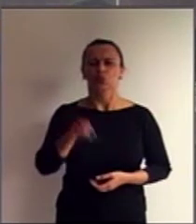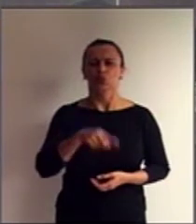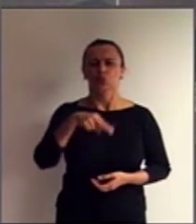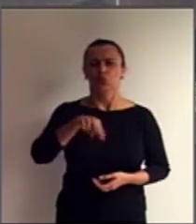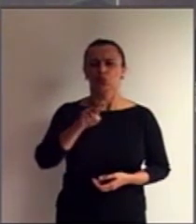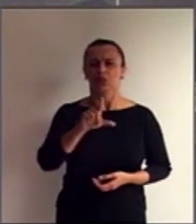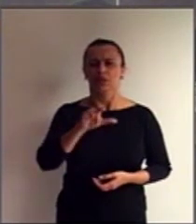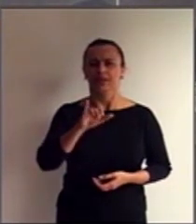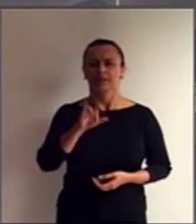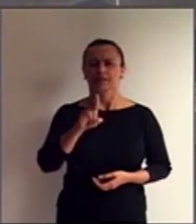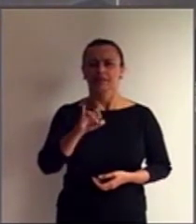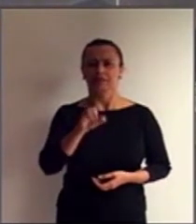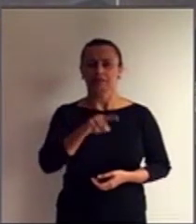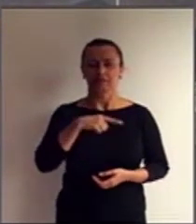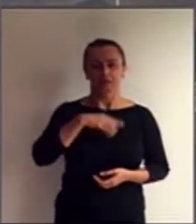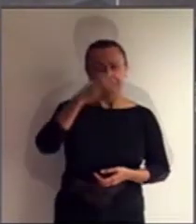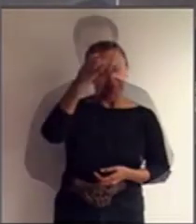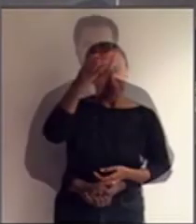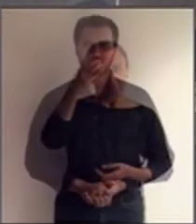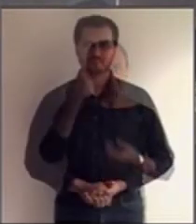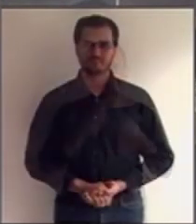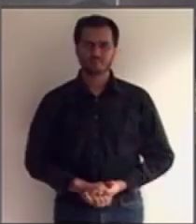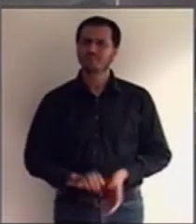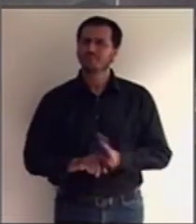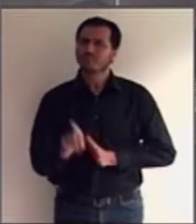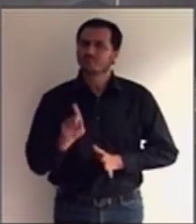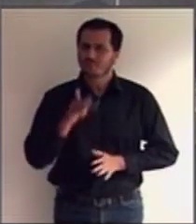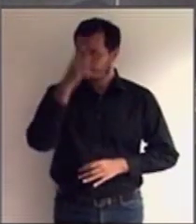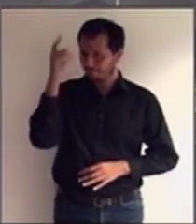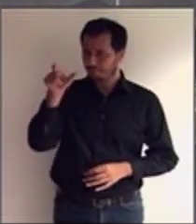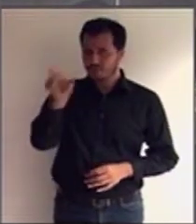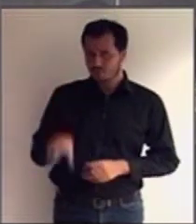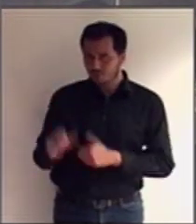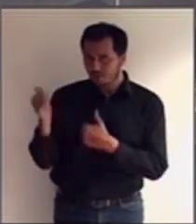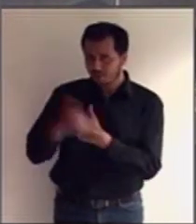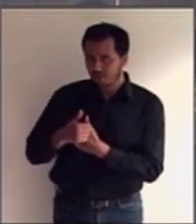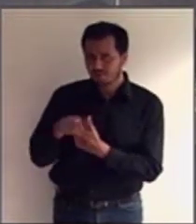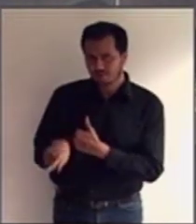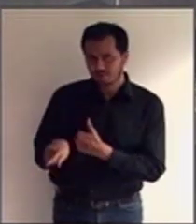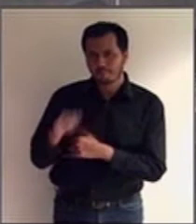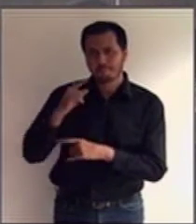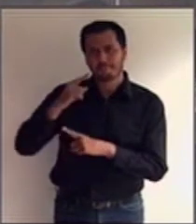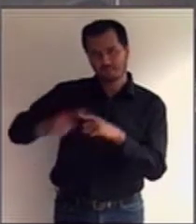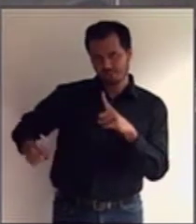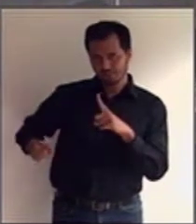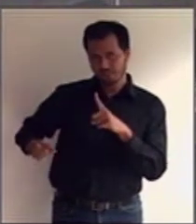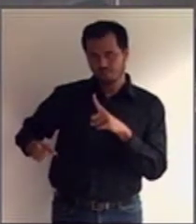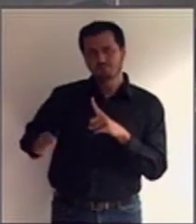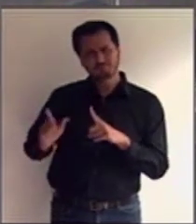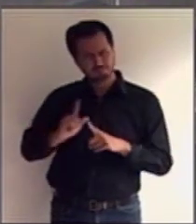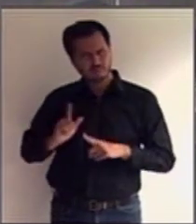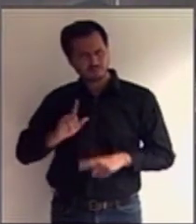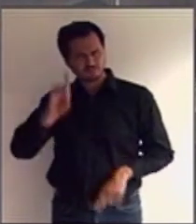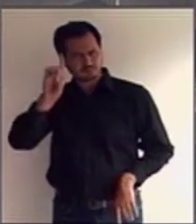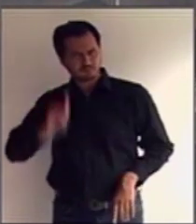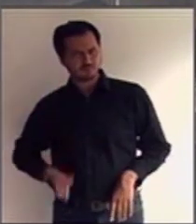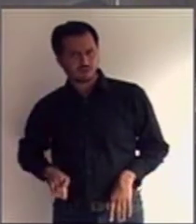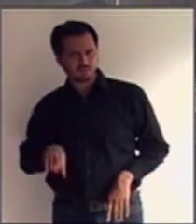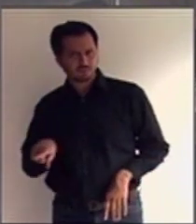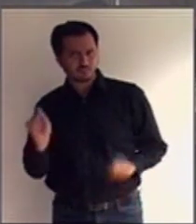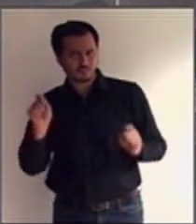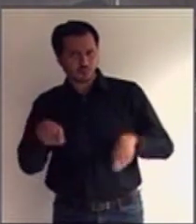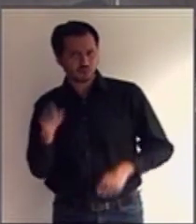necessário discernimento para os atos da vida civil. A pessoa interditada apenas parcialmente tem direito a receber